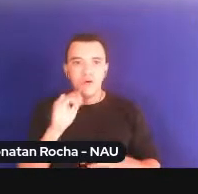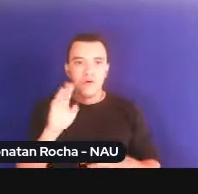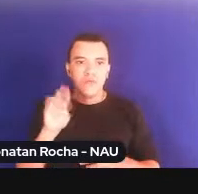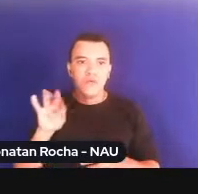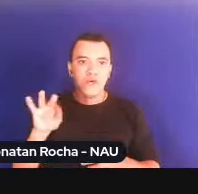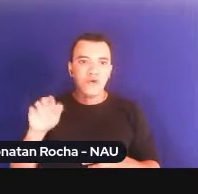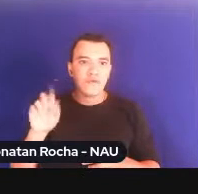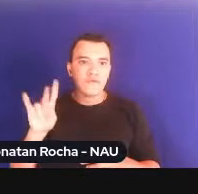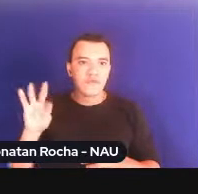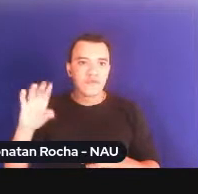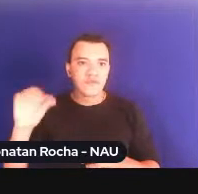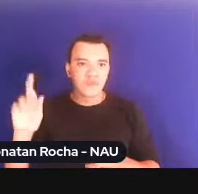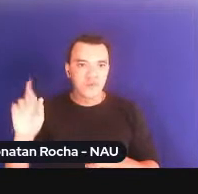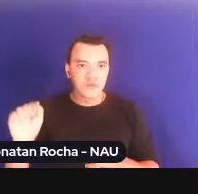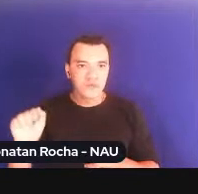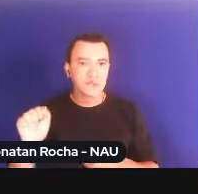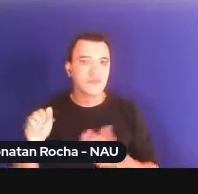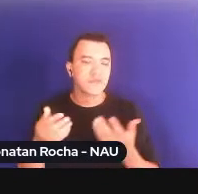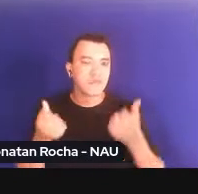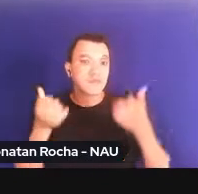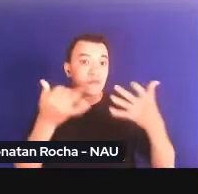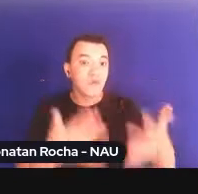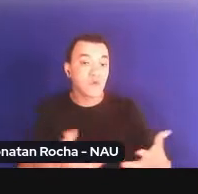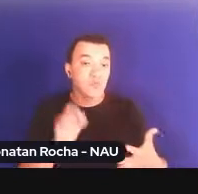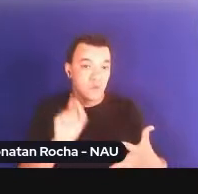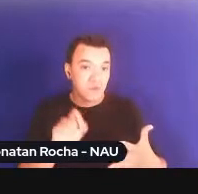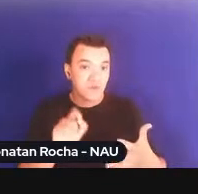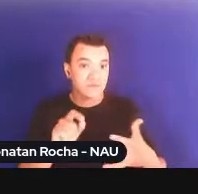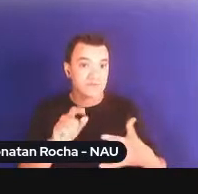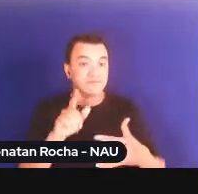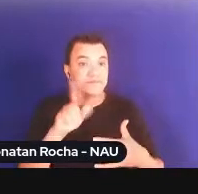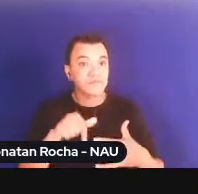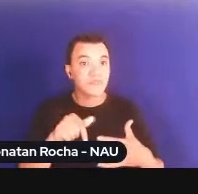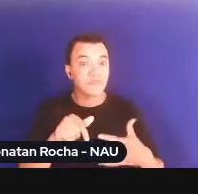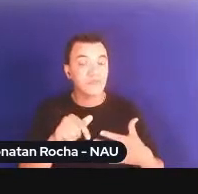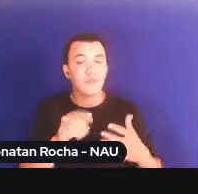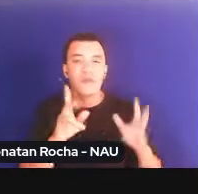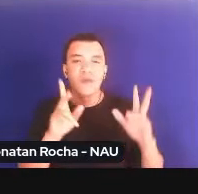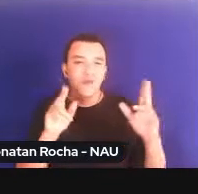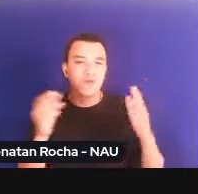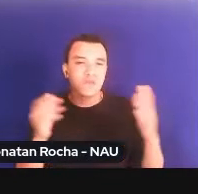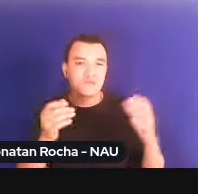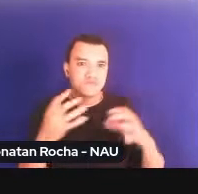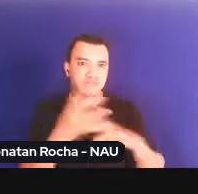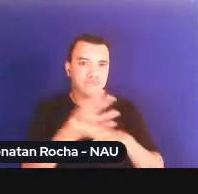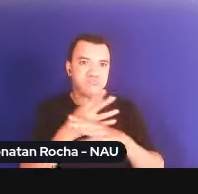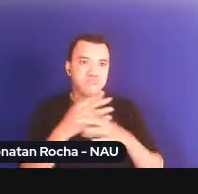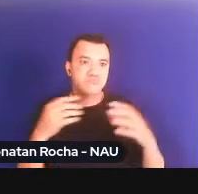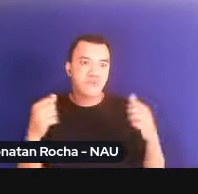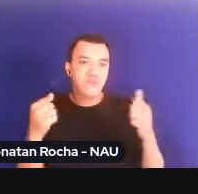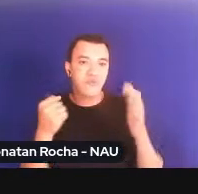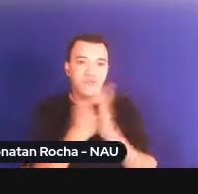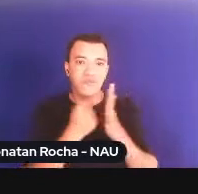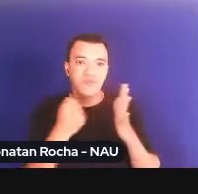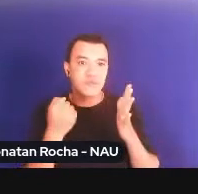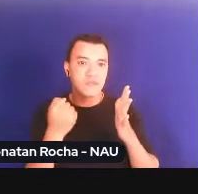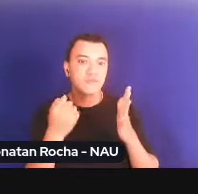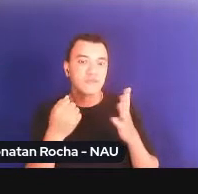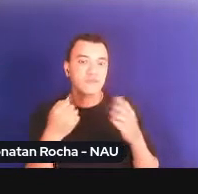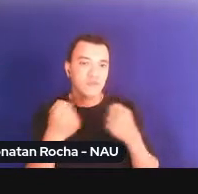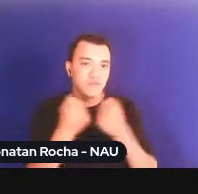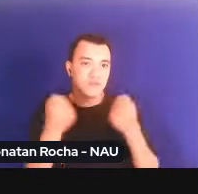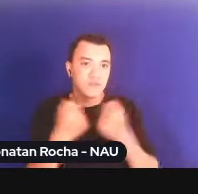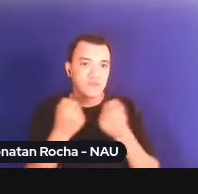preconizado, um curto circuito histórico. quando nos diversos estados contemporâneos